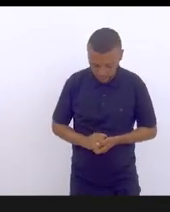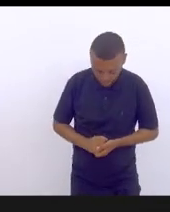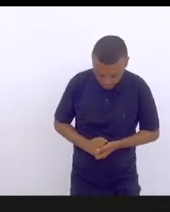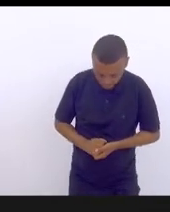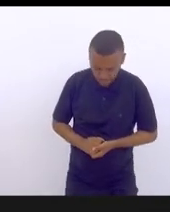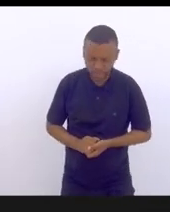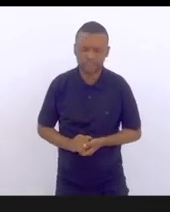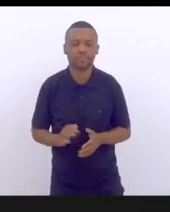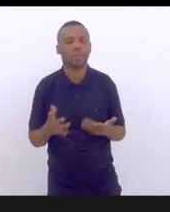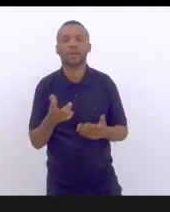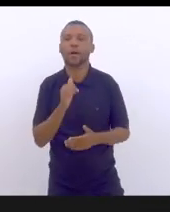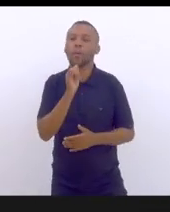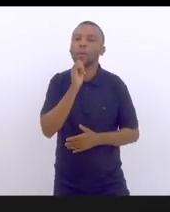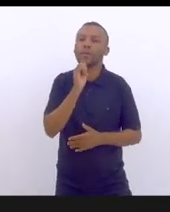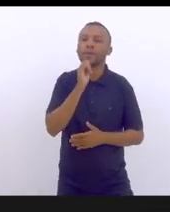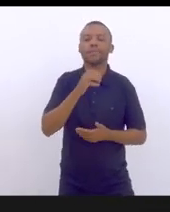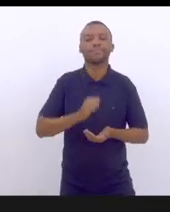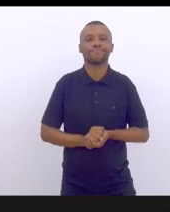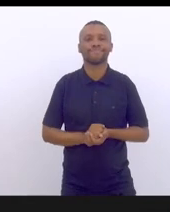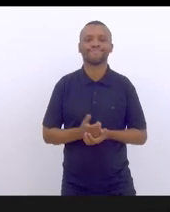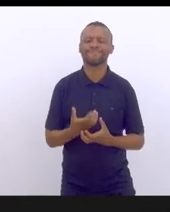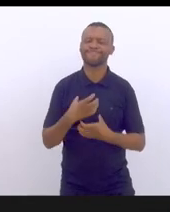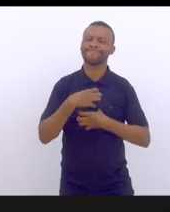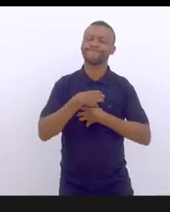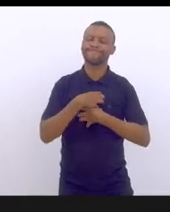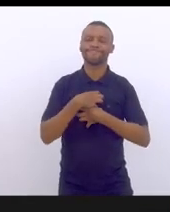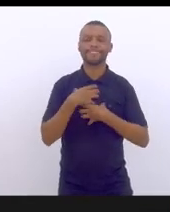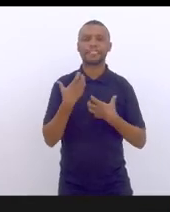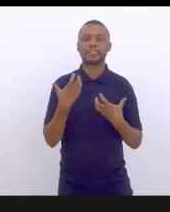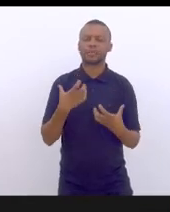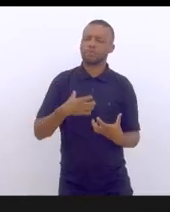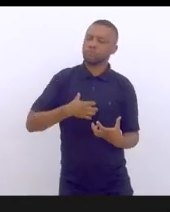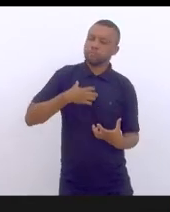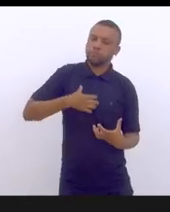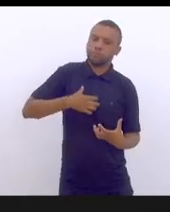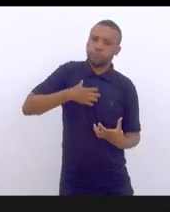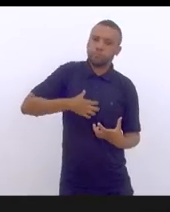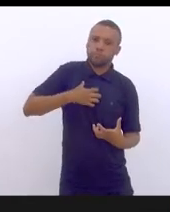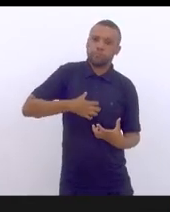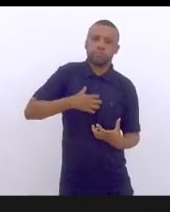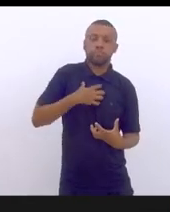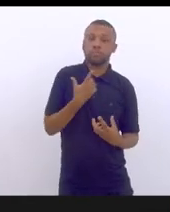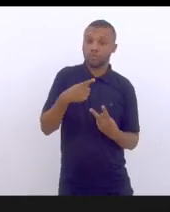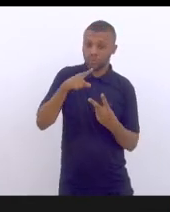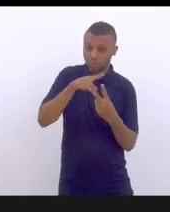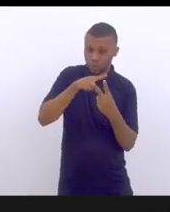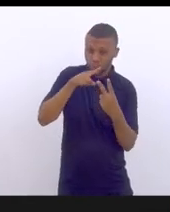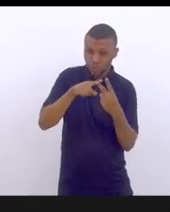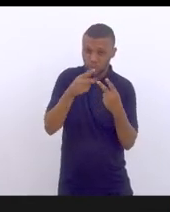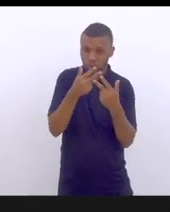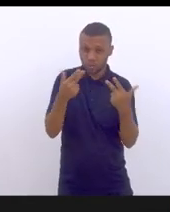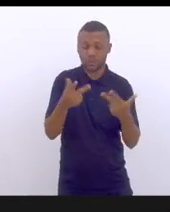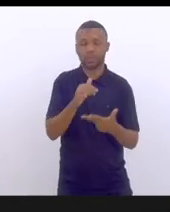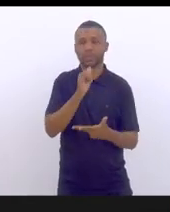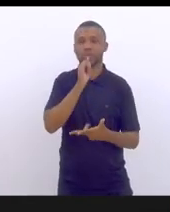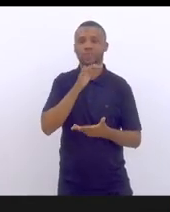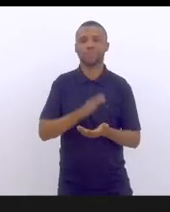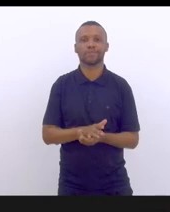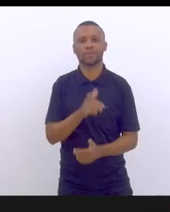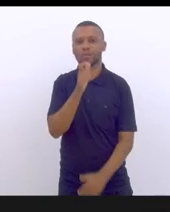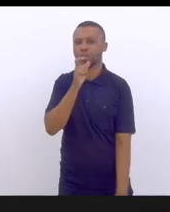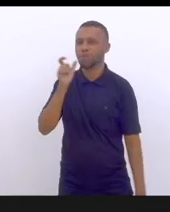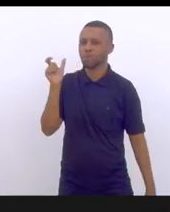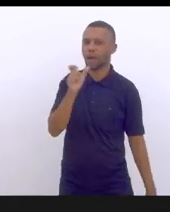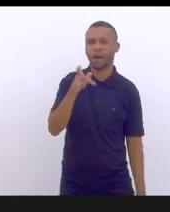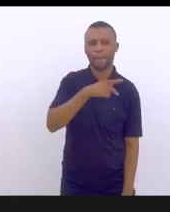Eu, por exemplo, eu fico muito irritado com dois termos. Quando chamam o presidente,